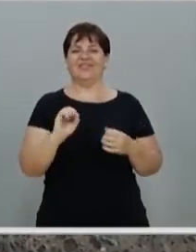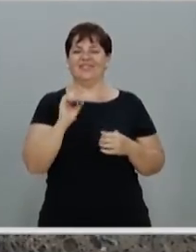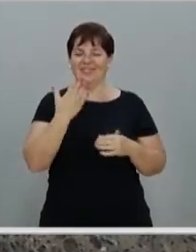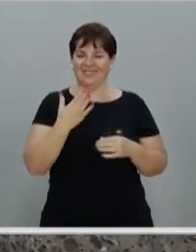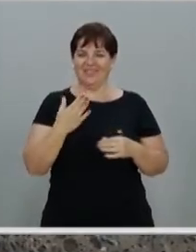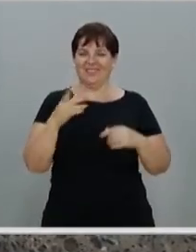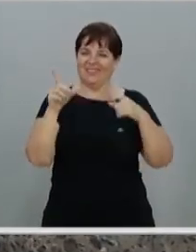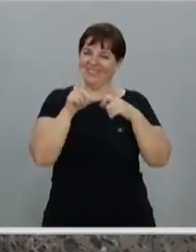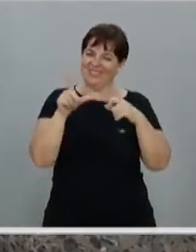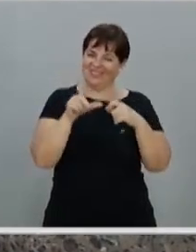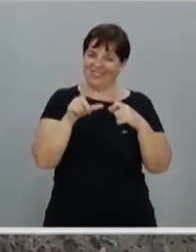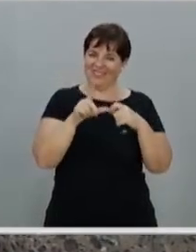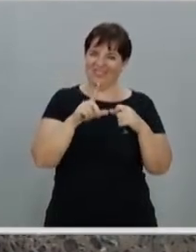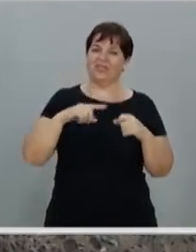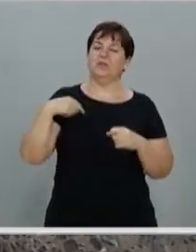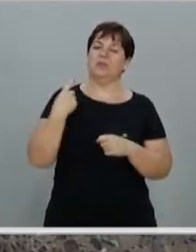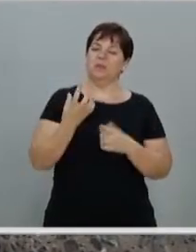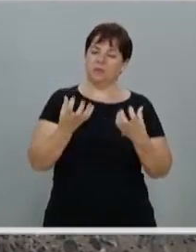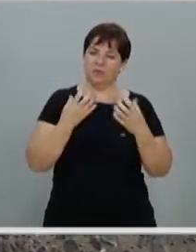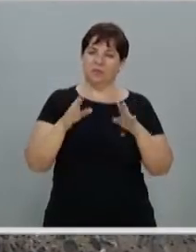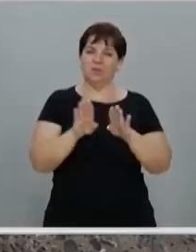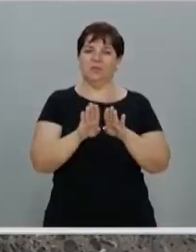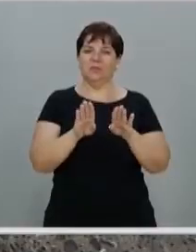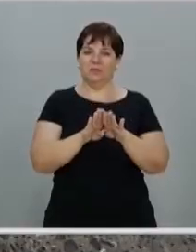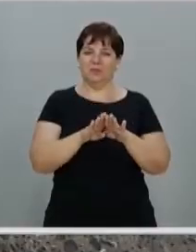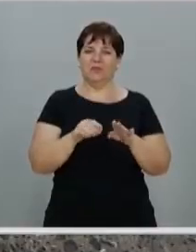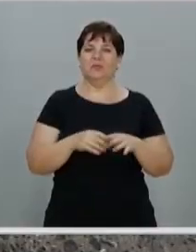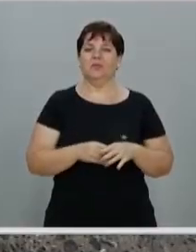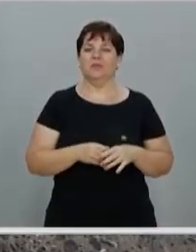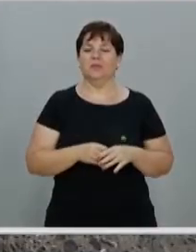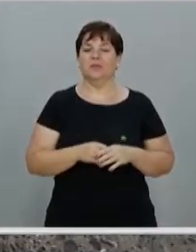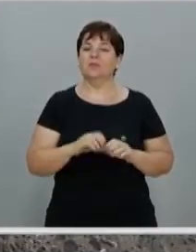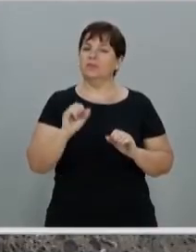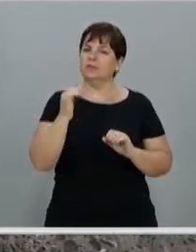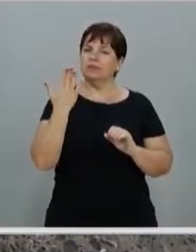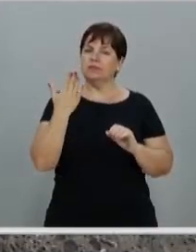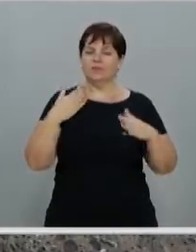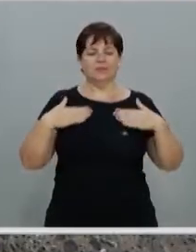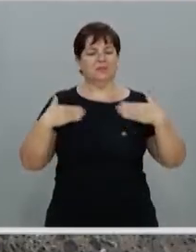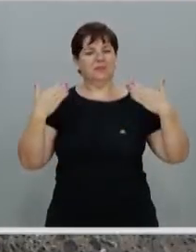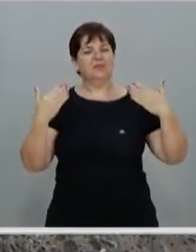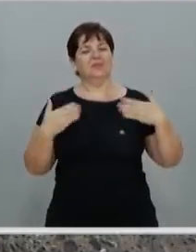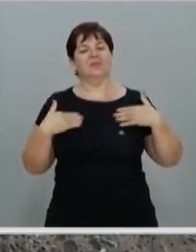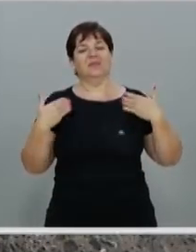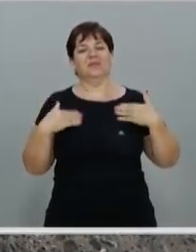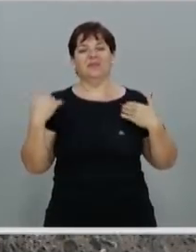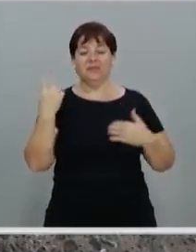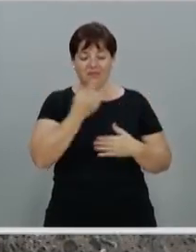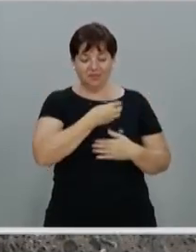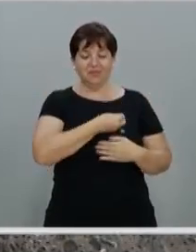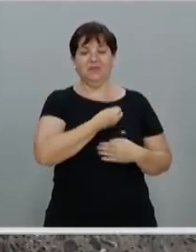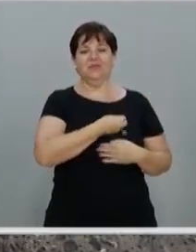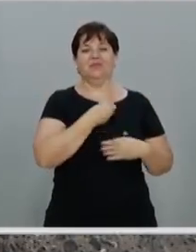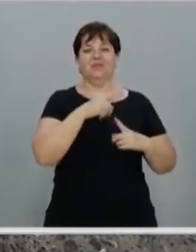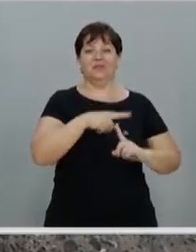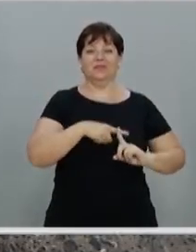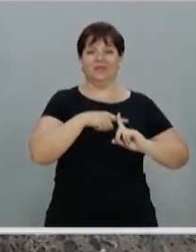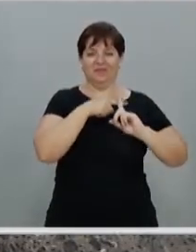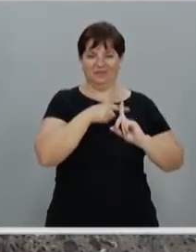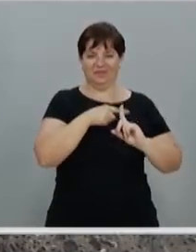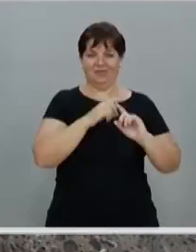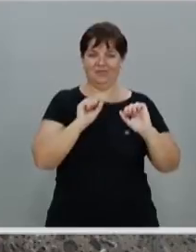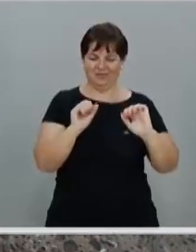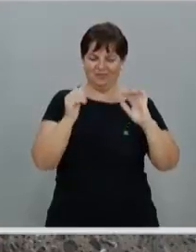Lucas, nós queremos então concelebrar, ou celebrar a alegria da nossa vida cristã, celebrarmos a